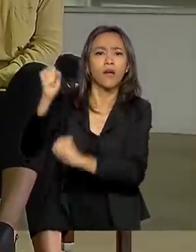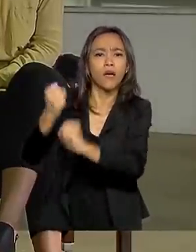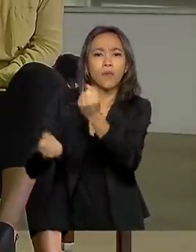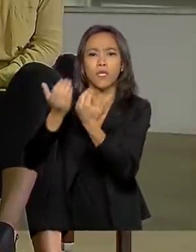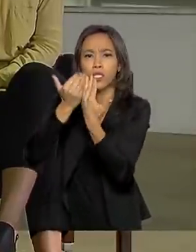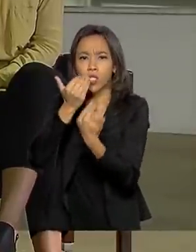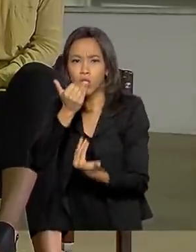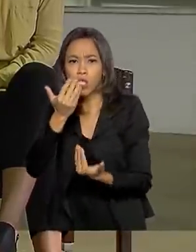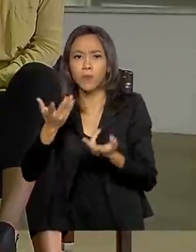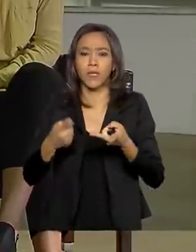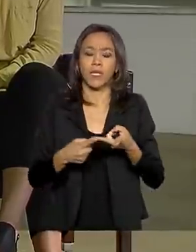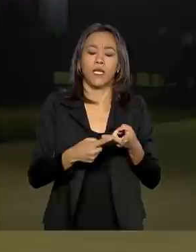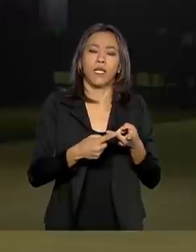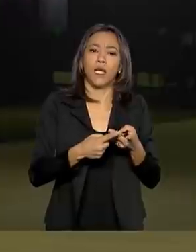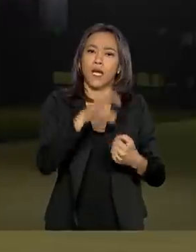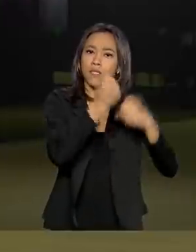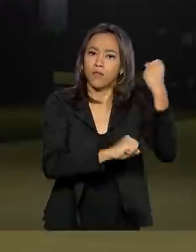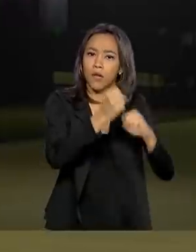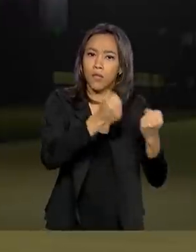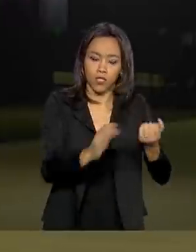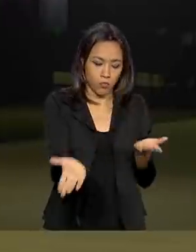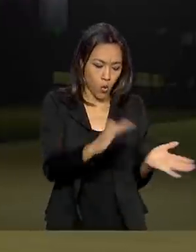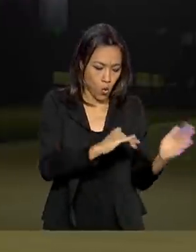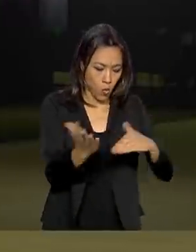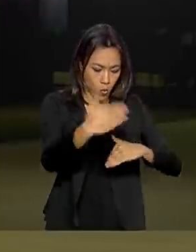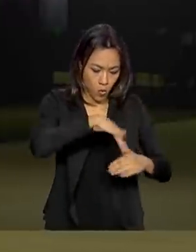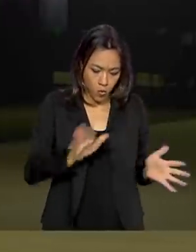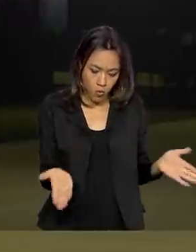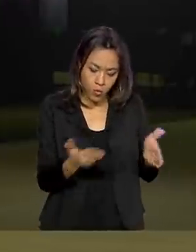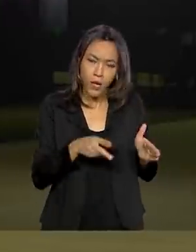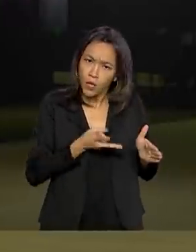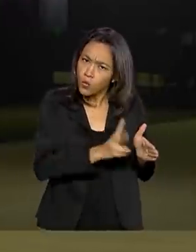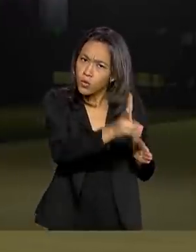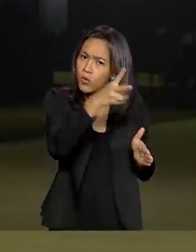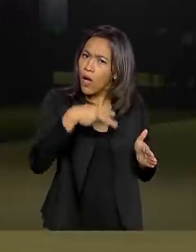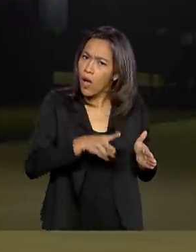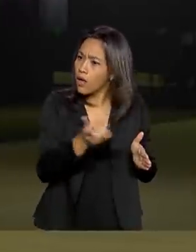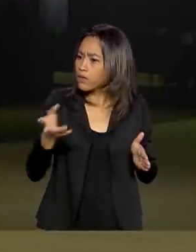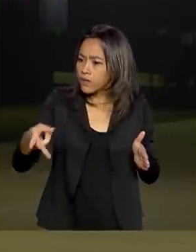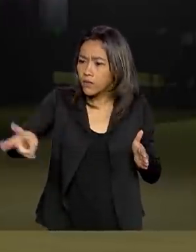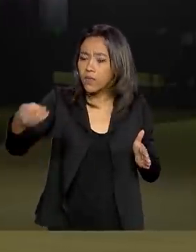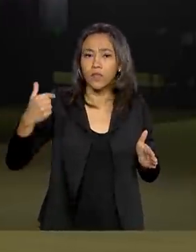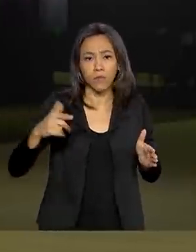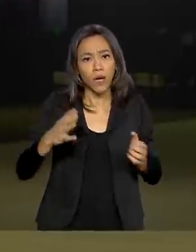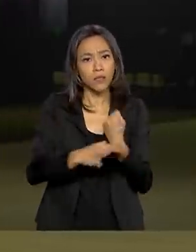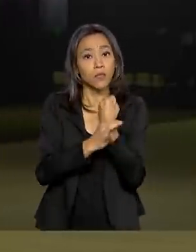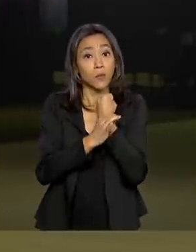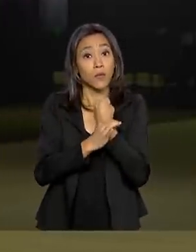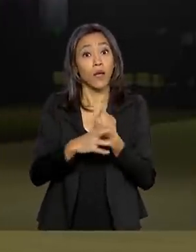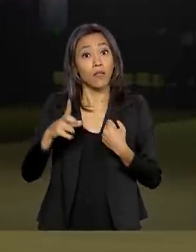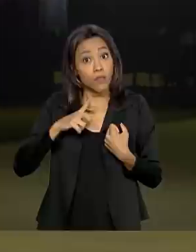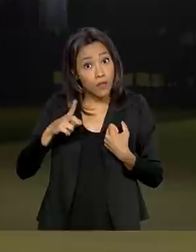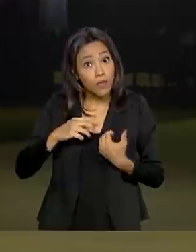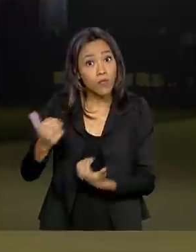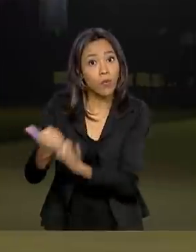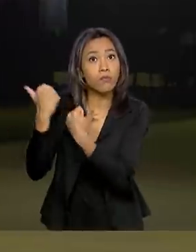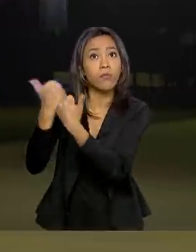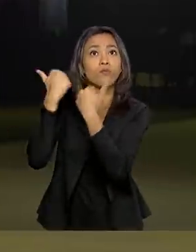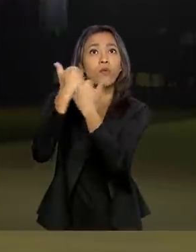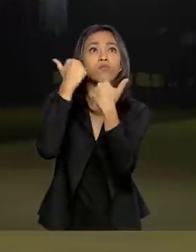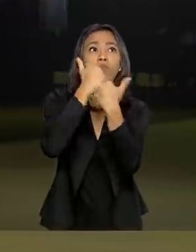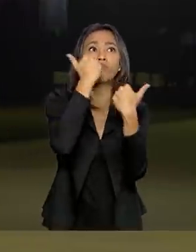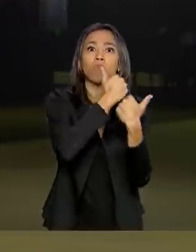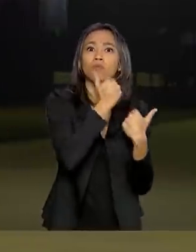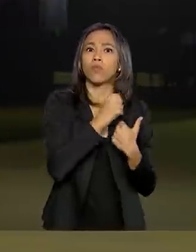as fábricas de embalagens, elas funcionassem justamente para garantir esse abastecimento. Houve uma grande cooperação de todos